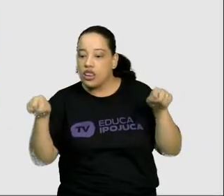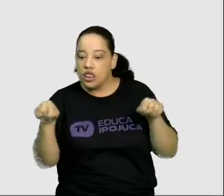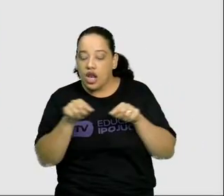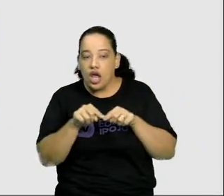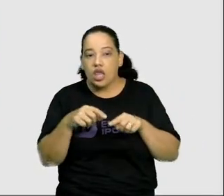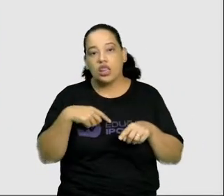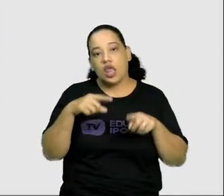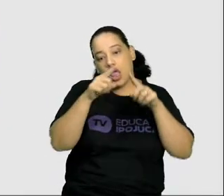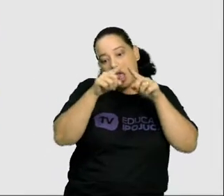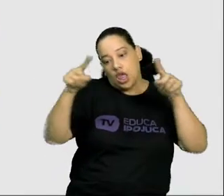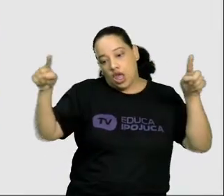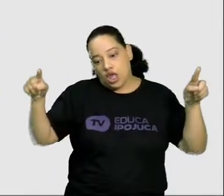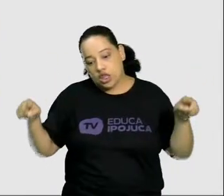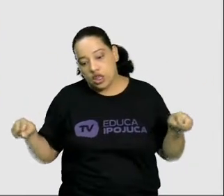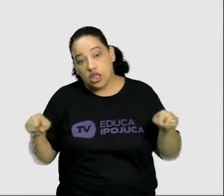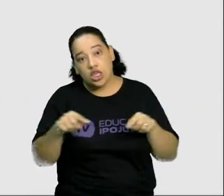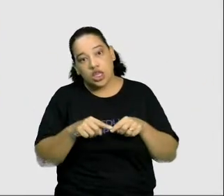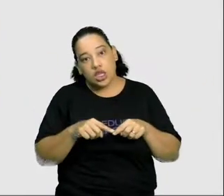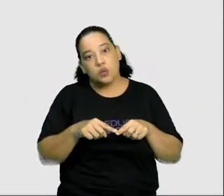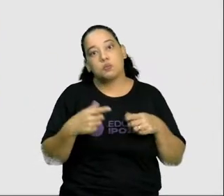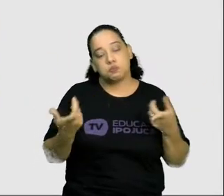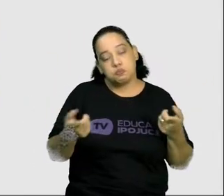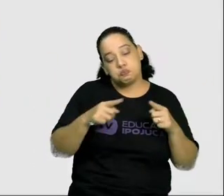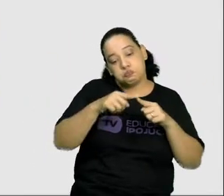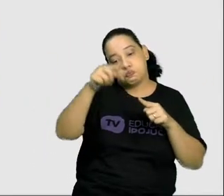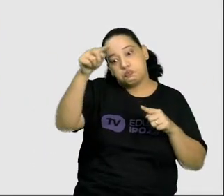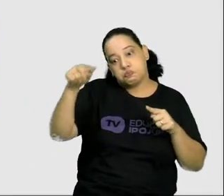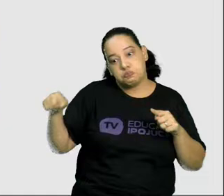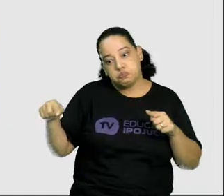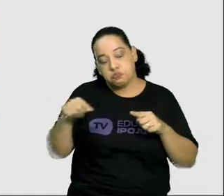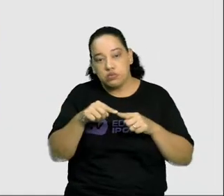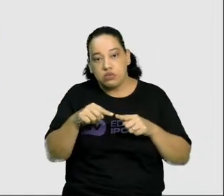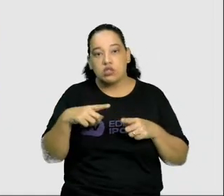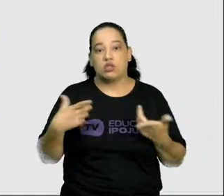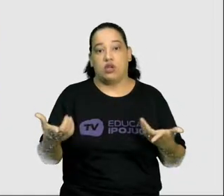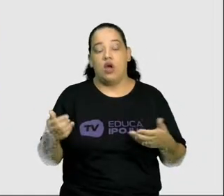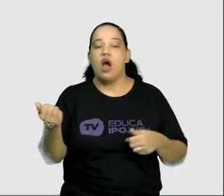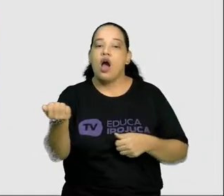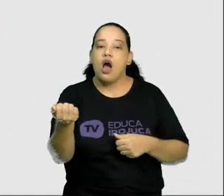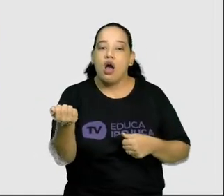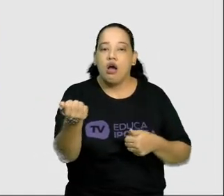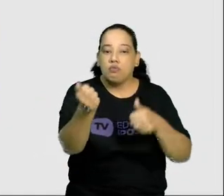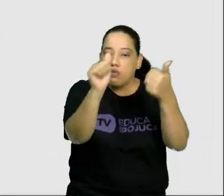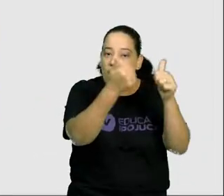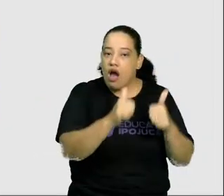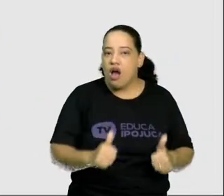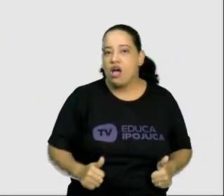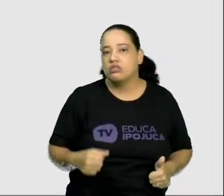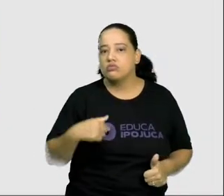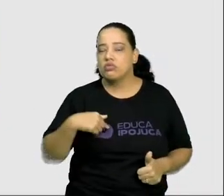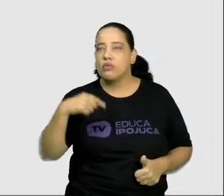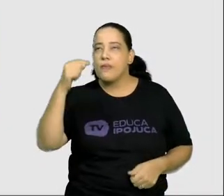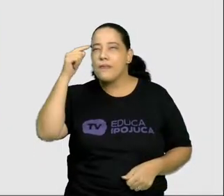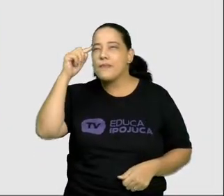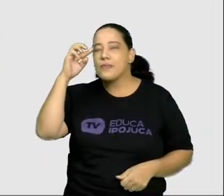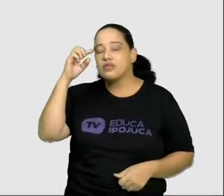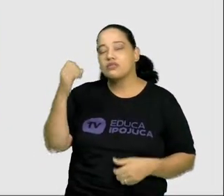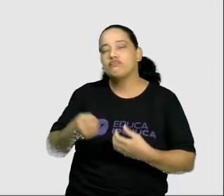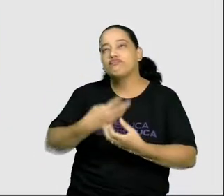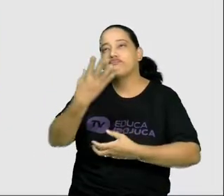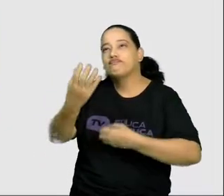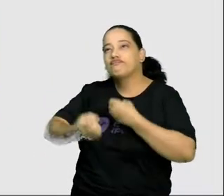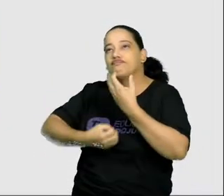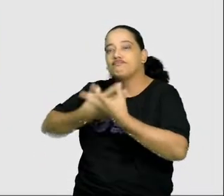retângulo. Bom, a arte, crianças, é uma maneira de expressar os nossos sentimentos